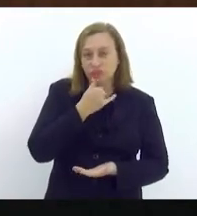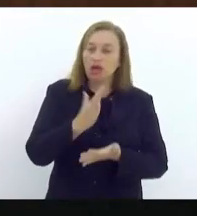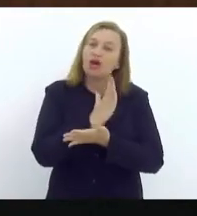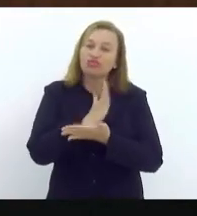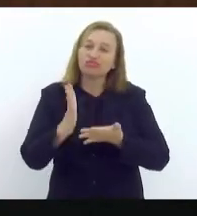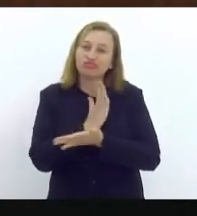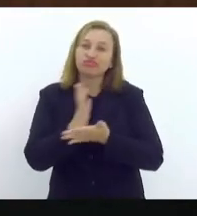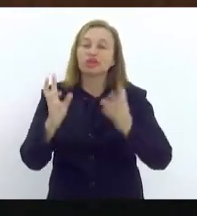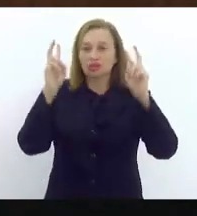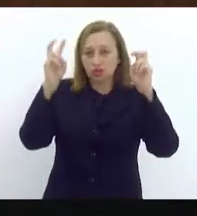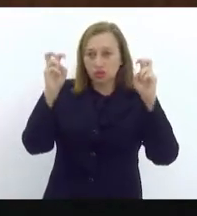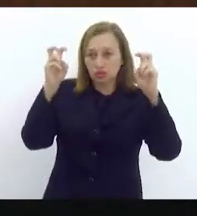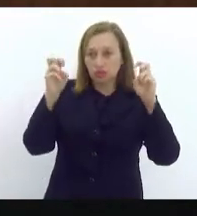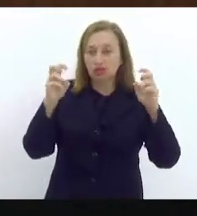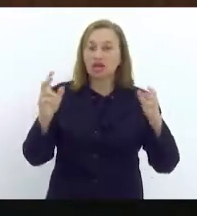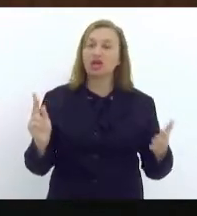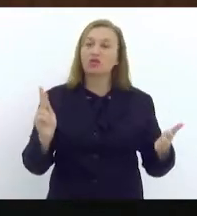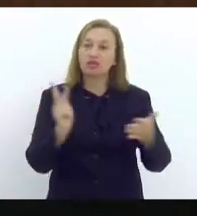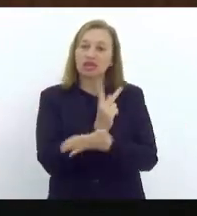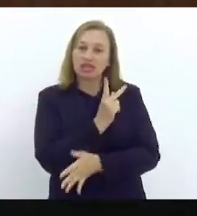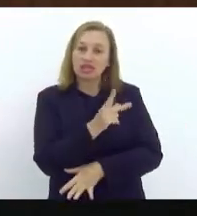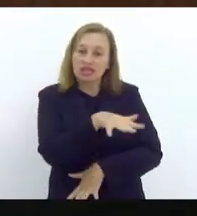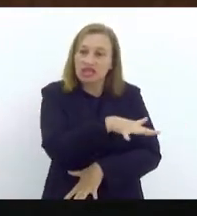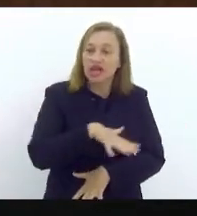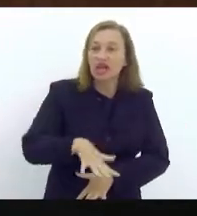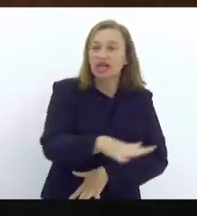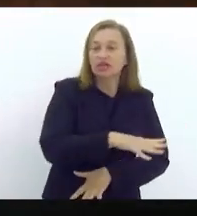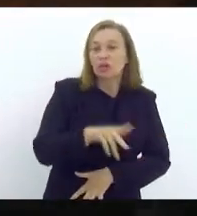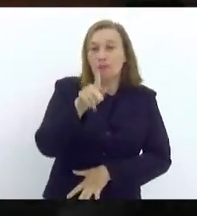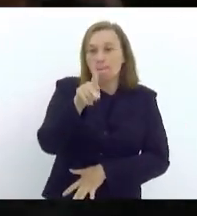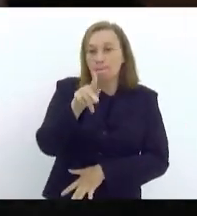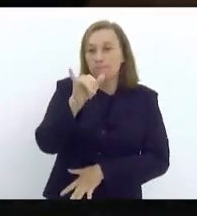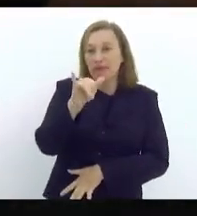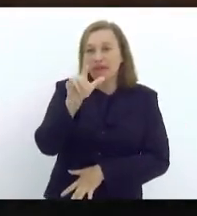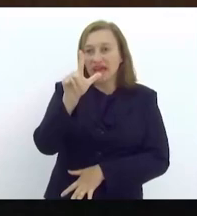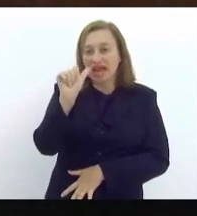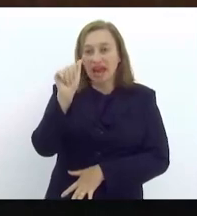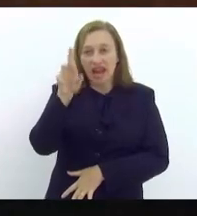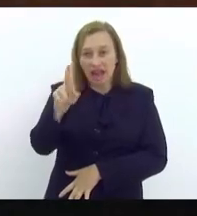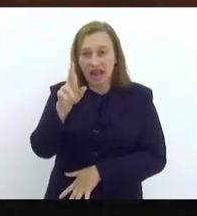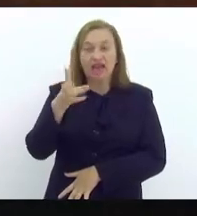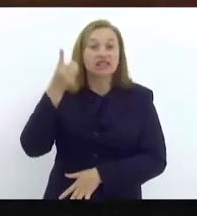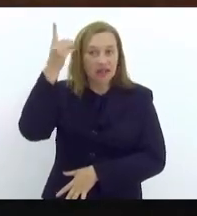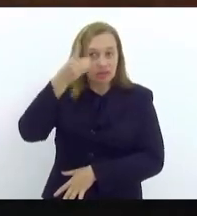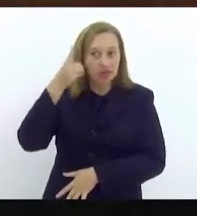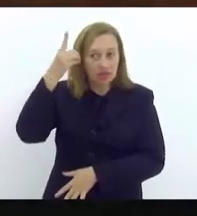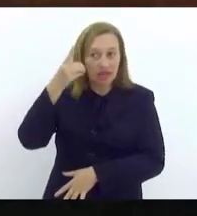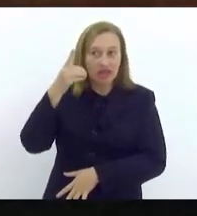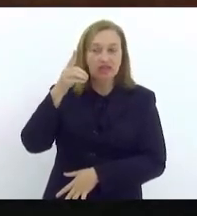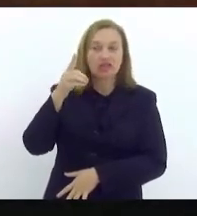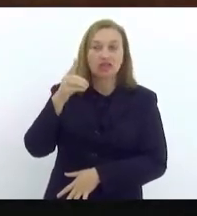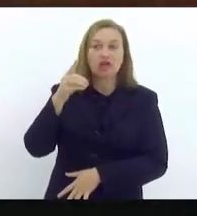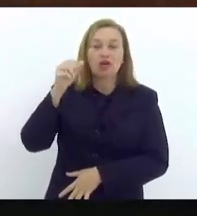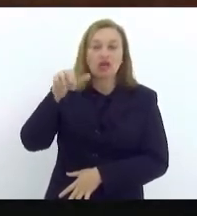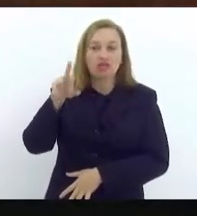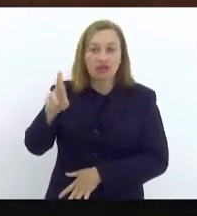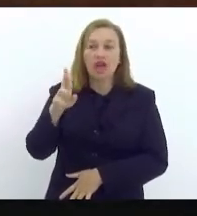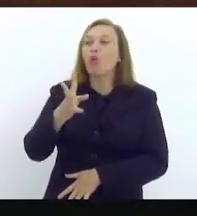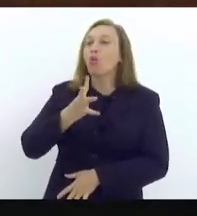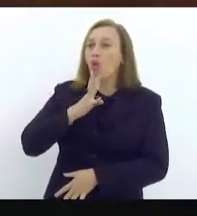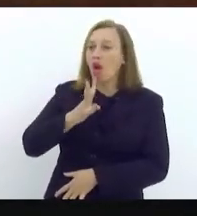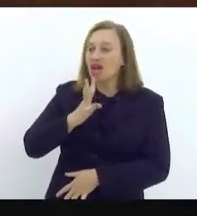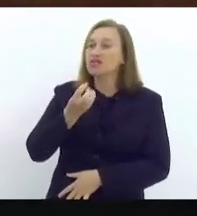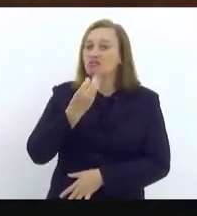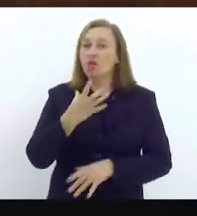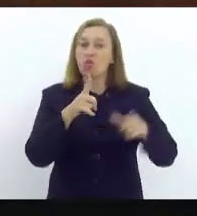acontecendo na região do Pilar. Tá aí o deputado Reis, que conhece muito bem, Rosenberg Reis, conhece aquela região.